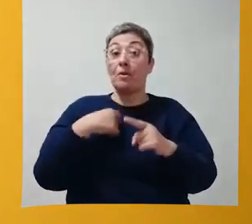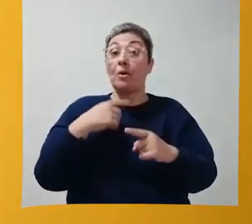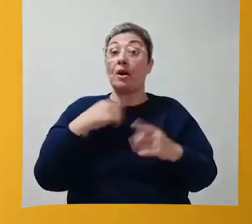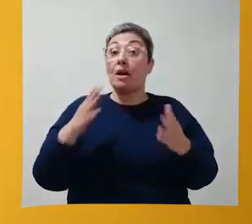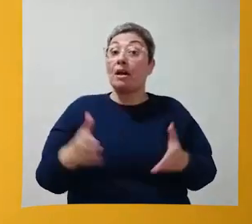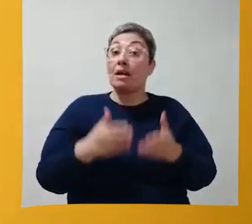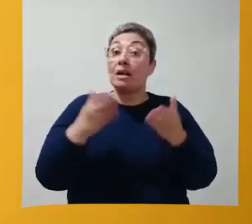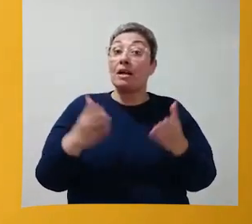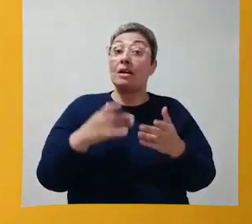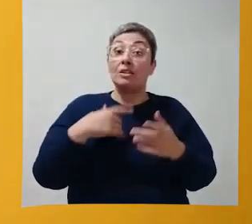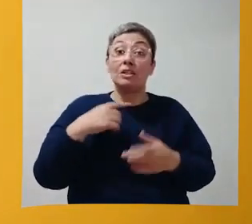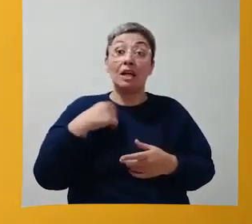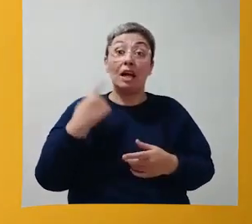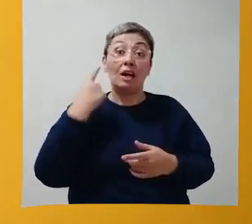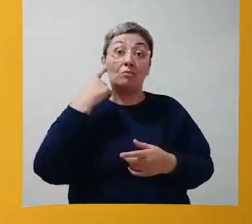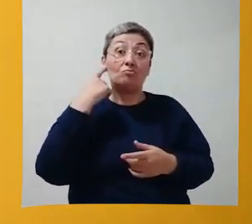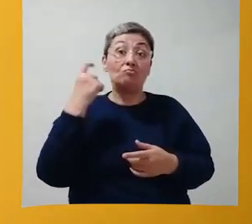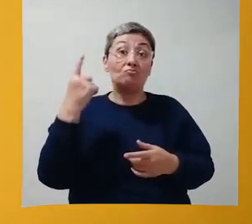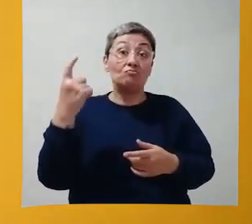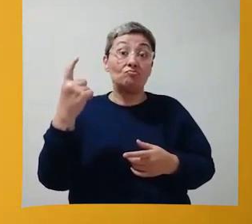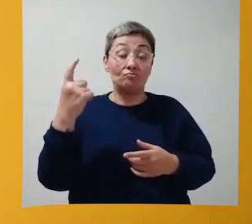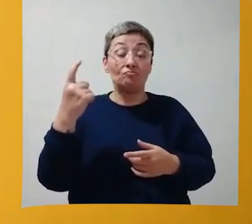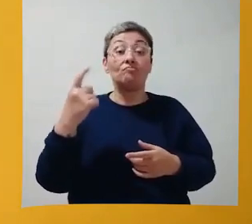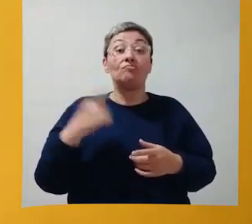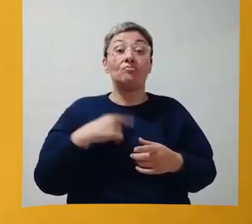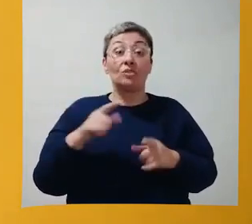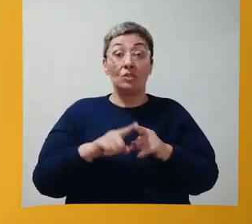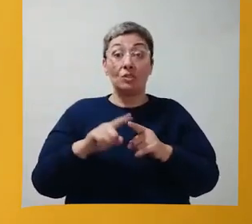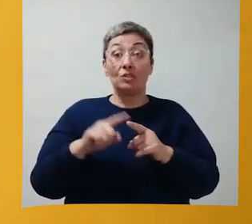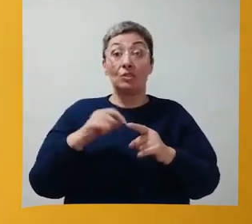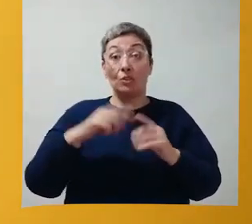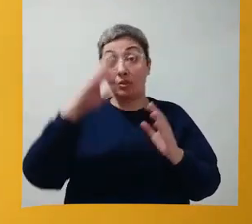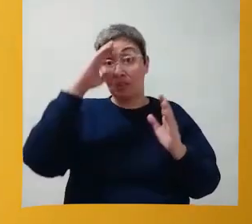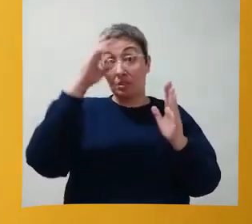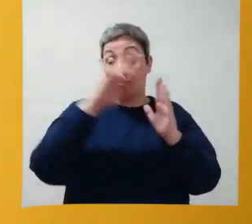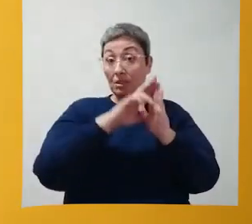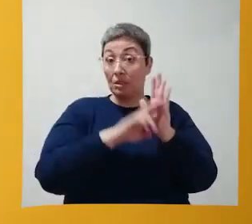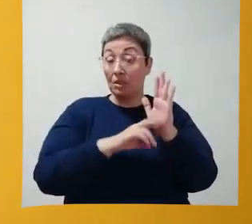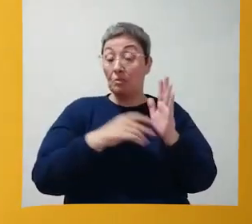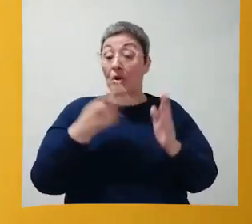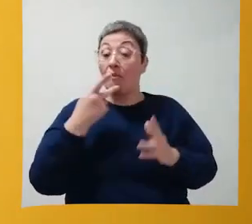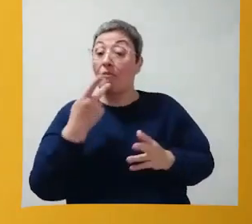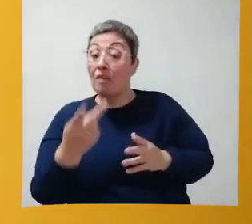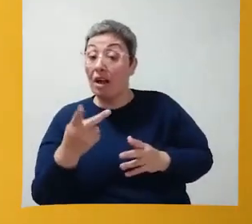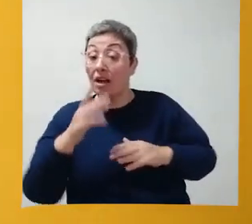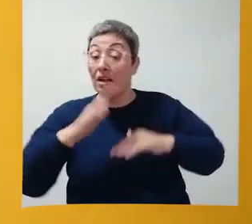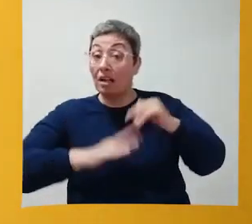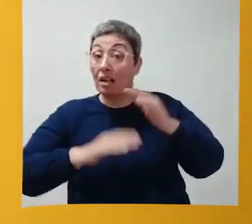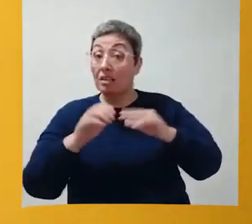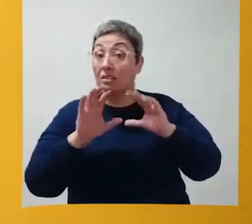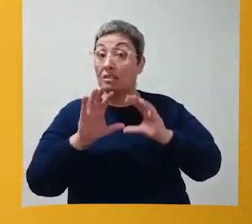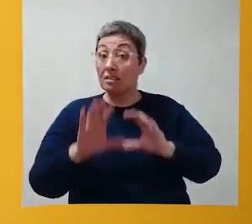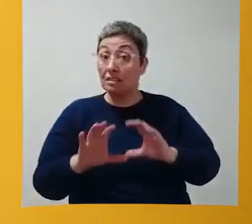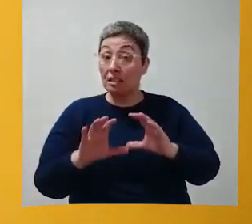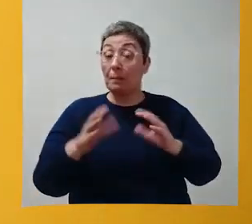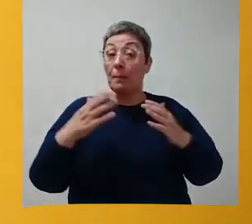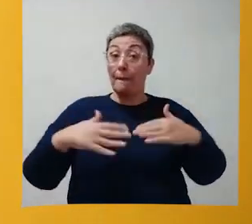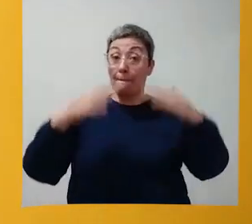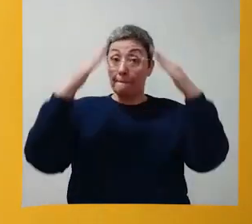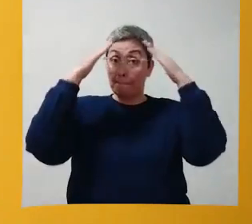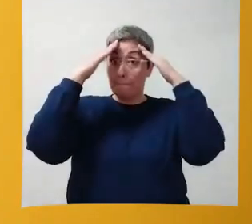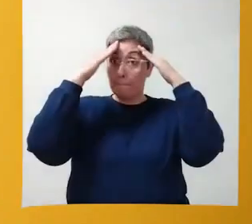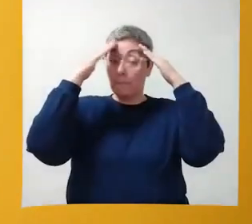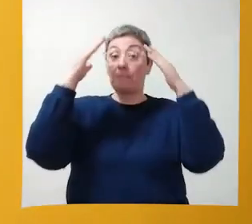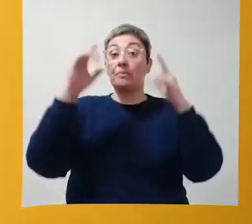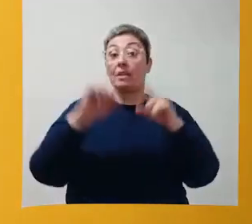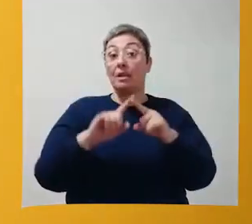Porque o estímulo, ele é auditivo. No segmento de instrução, eu estou falando, faça sim. Coloque a mão